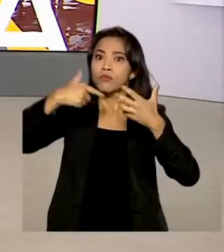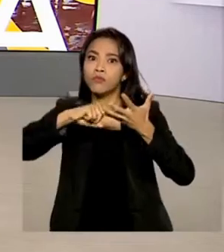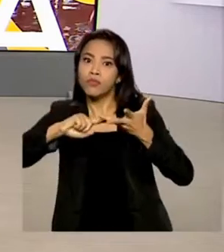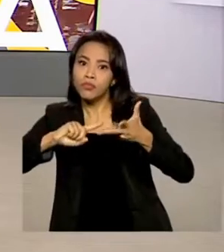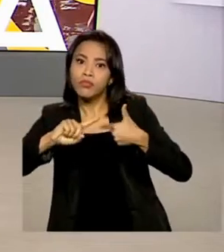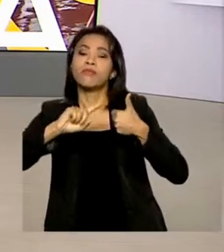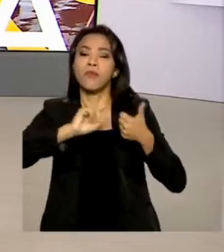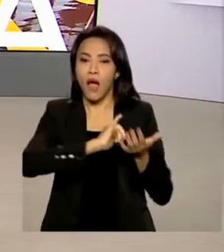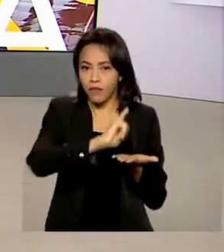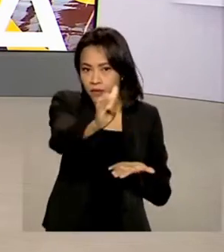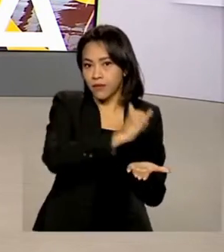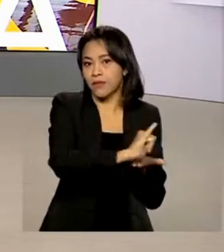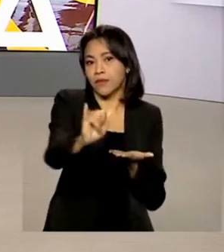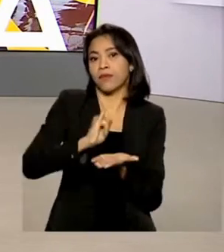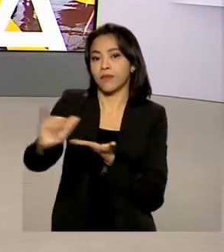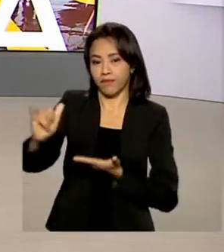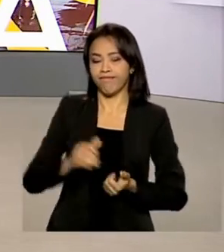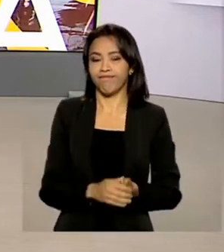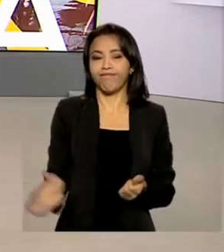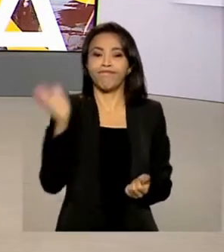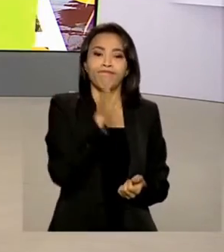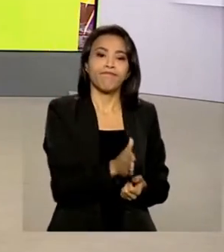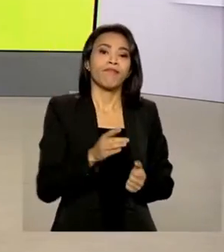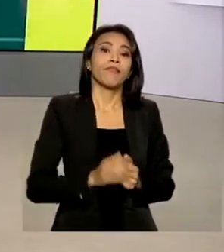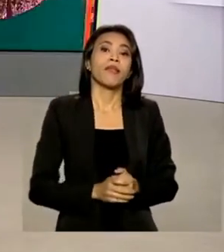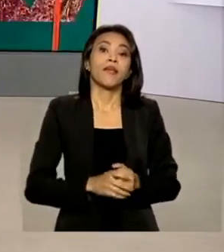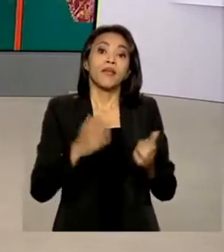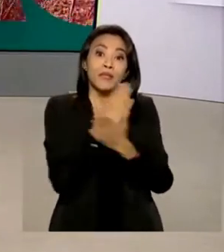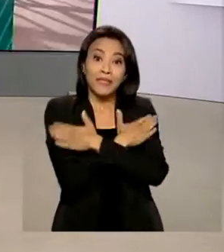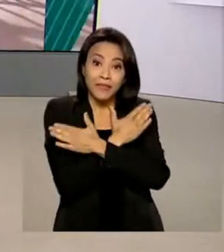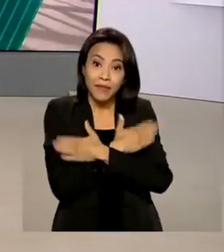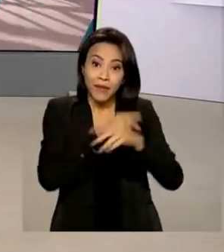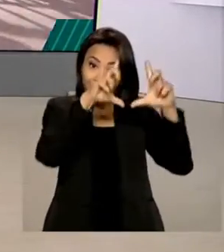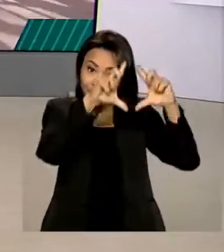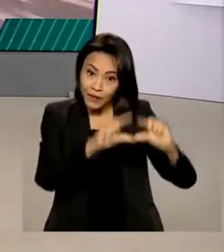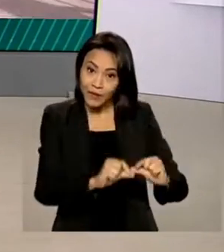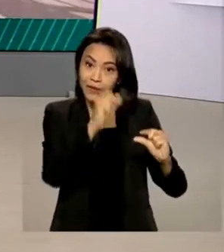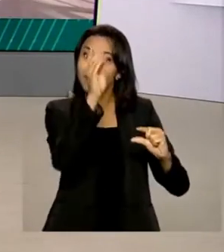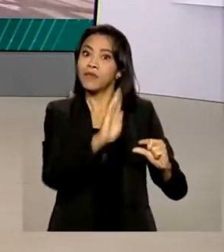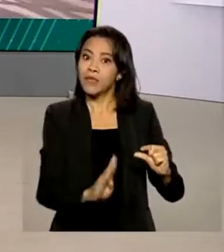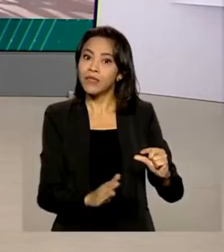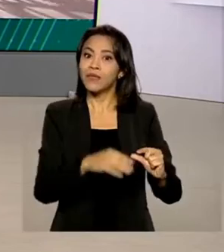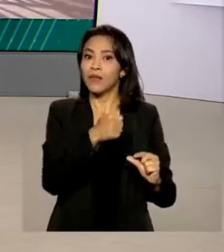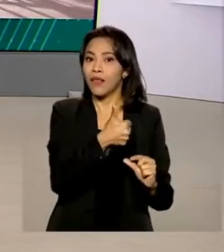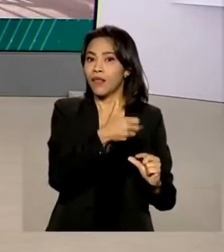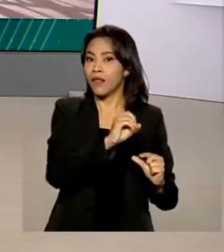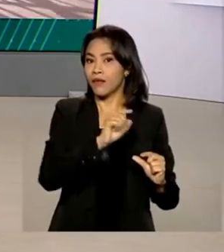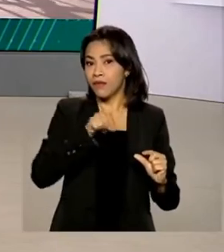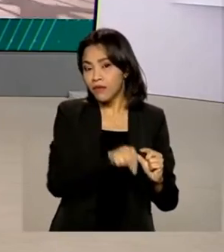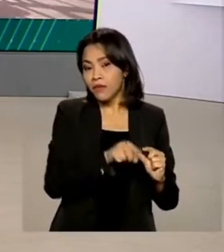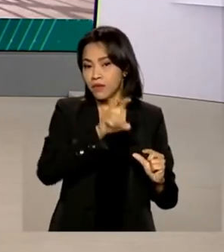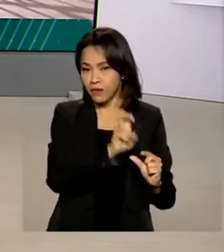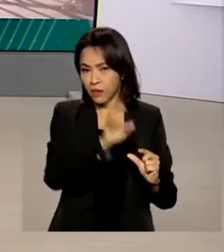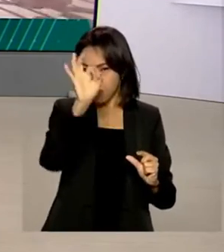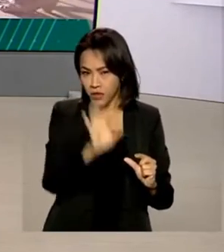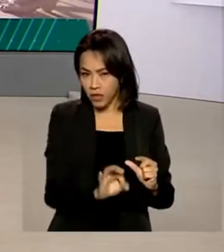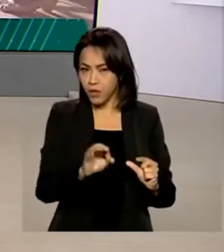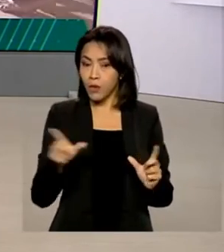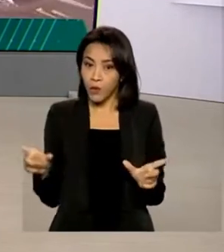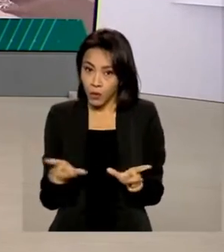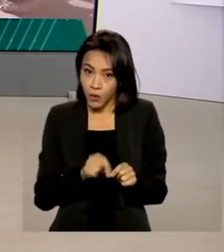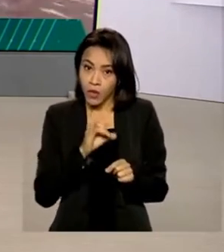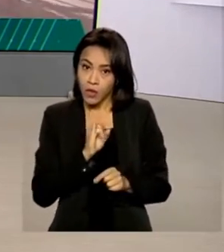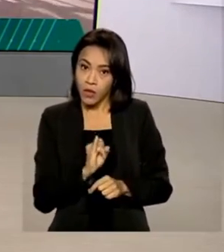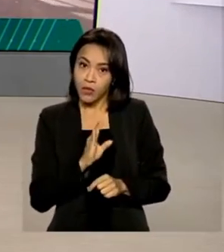A taxa de desemprego no Brasil registrou queda e está em 10,5%. De acordo com o IBGE, é a menor